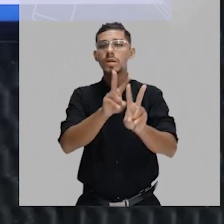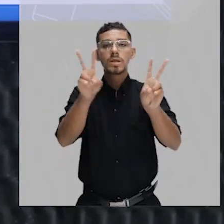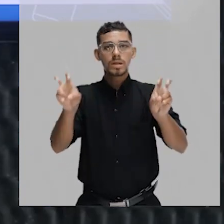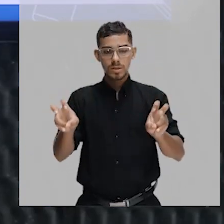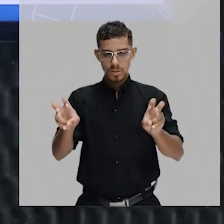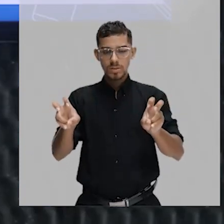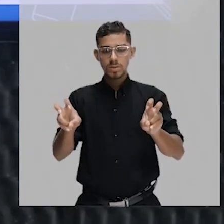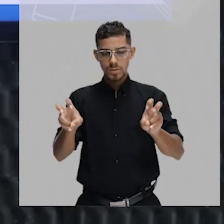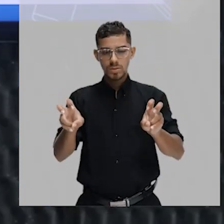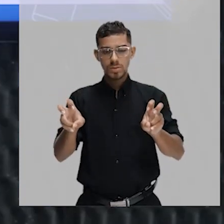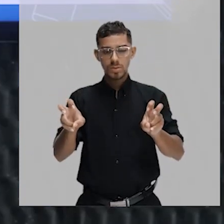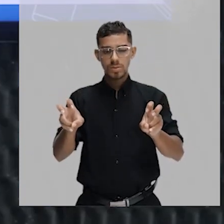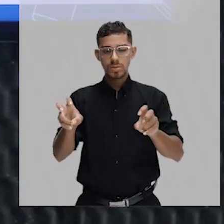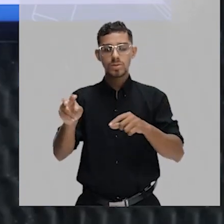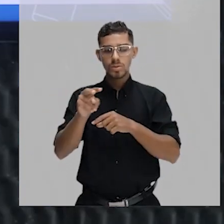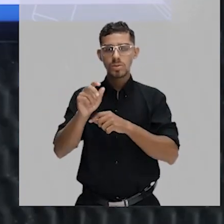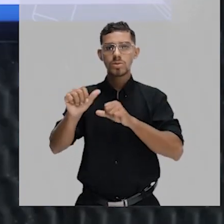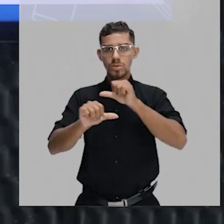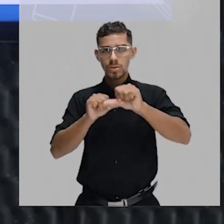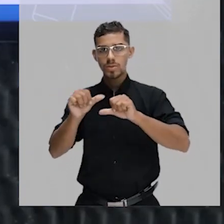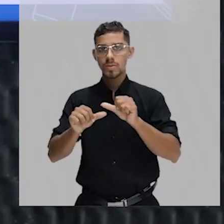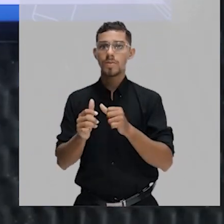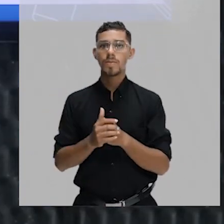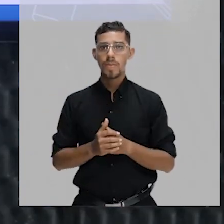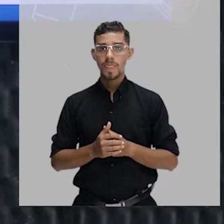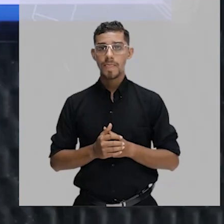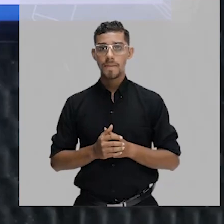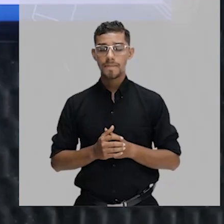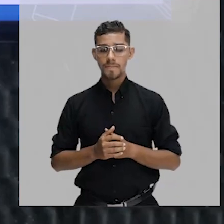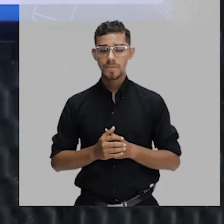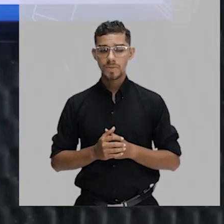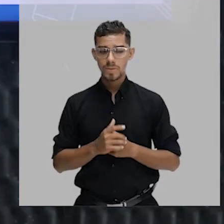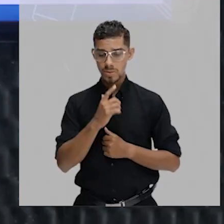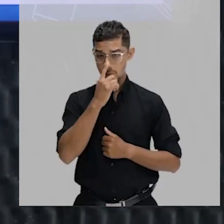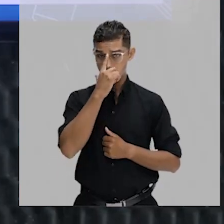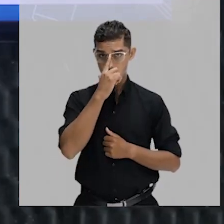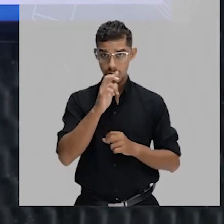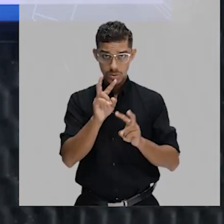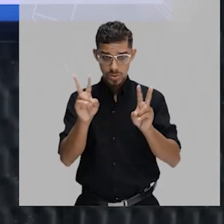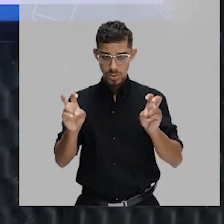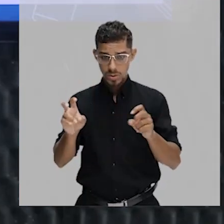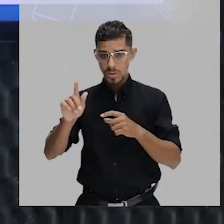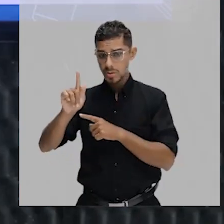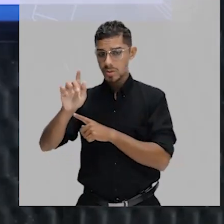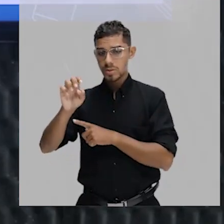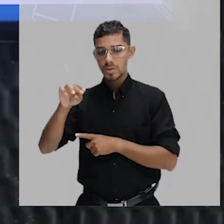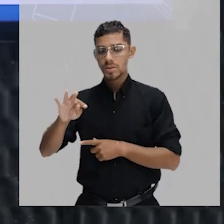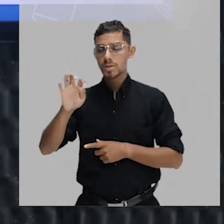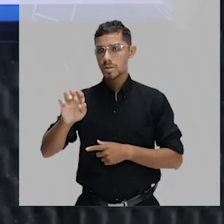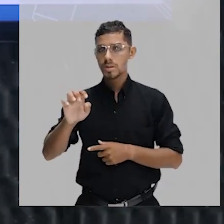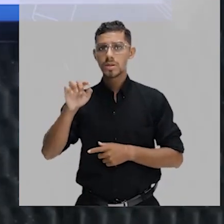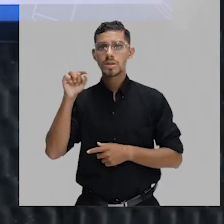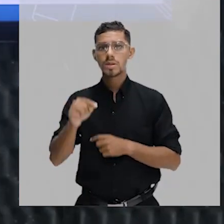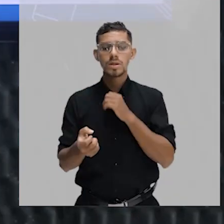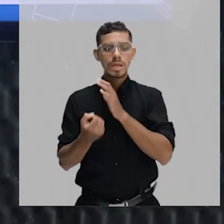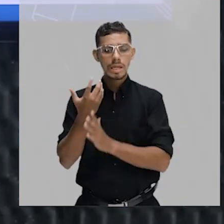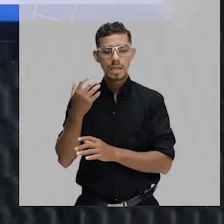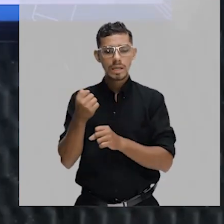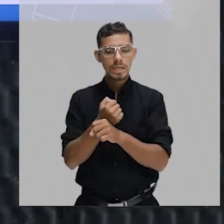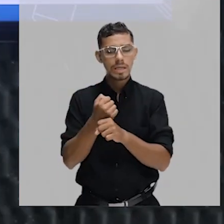da manipulação do material genético. O termo gene, ele foi criado em